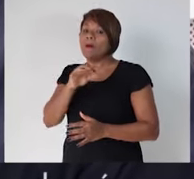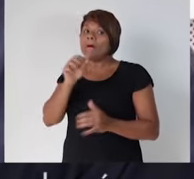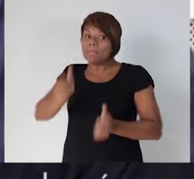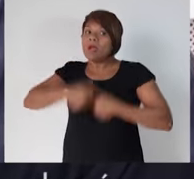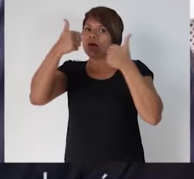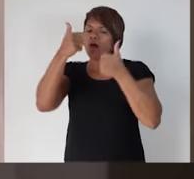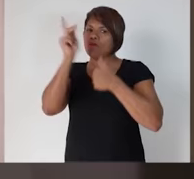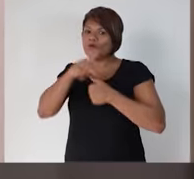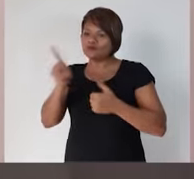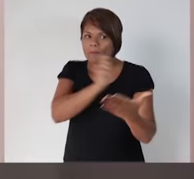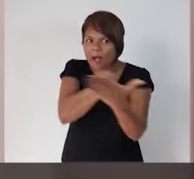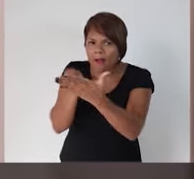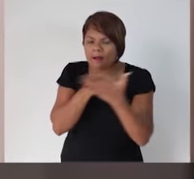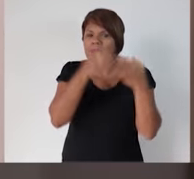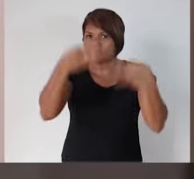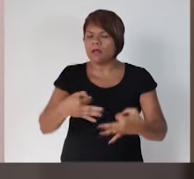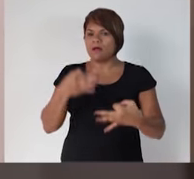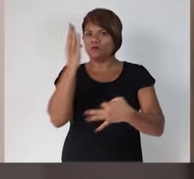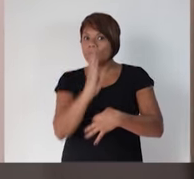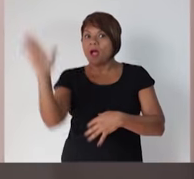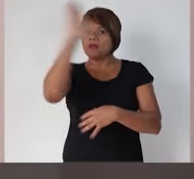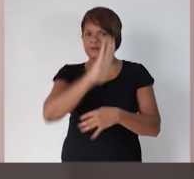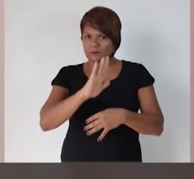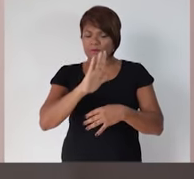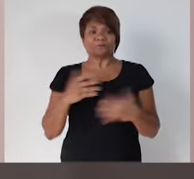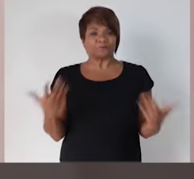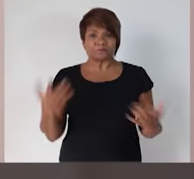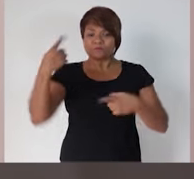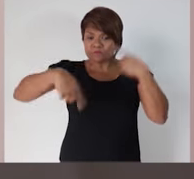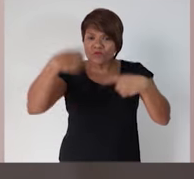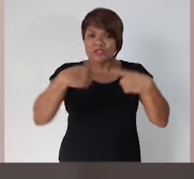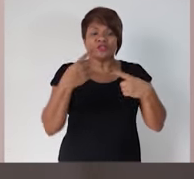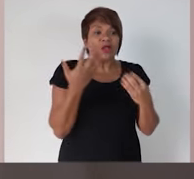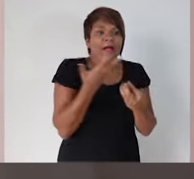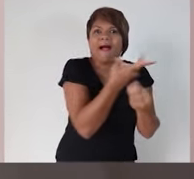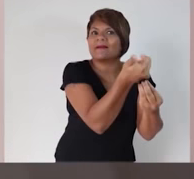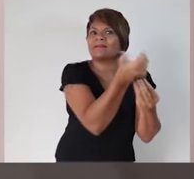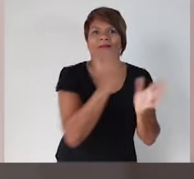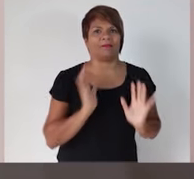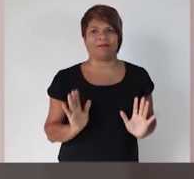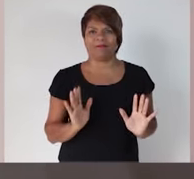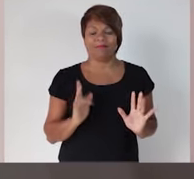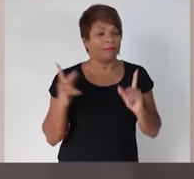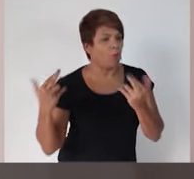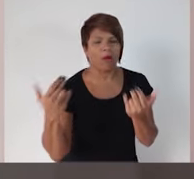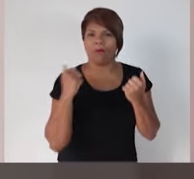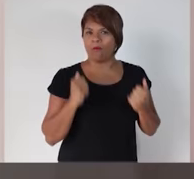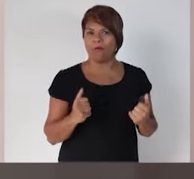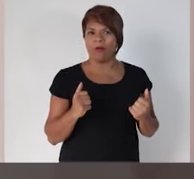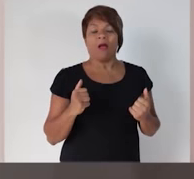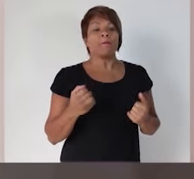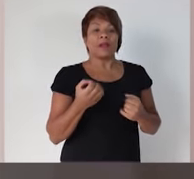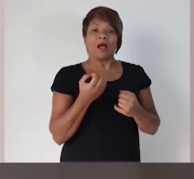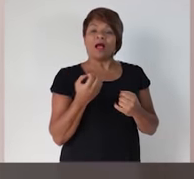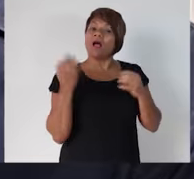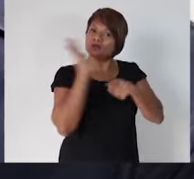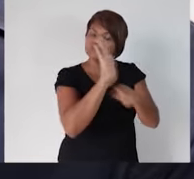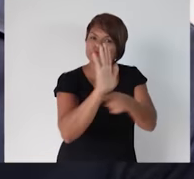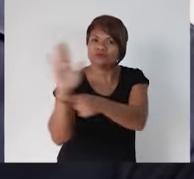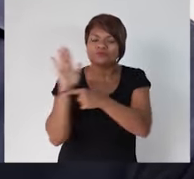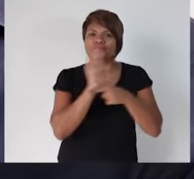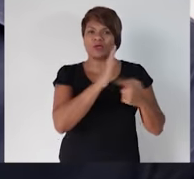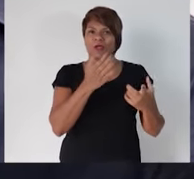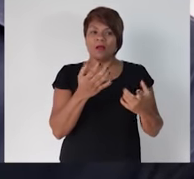do país. A política é a arte da transformação. A política é a arte de conjugar energias para fazer o bem